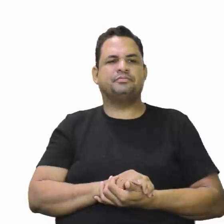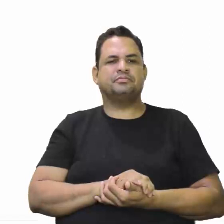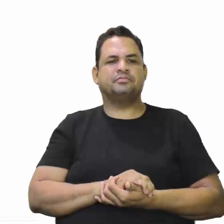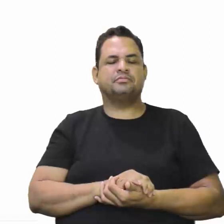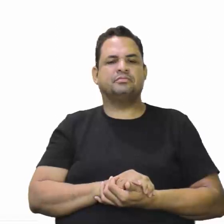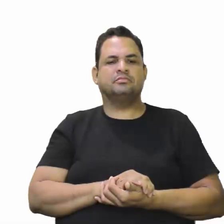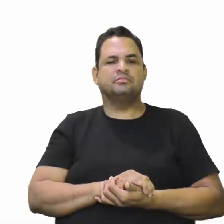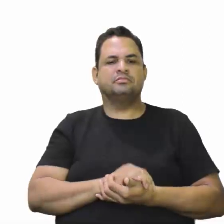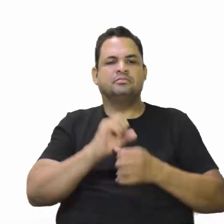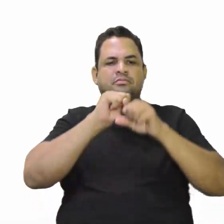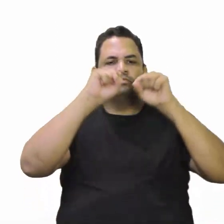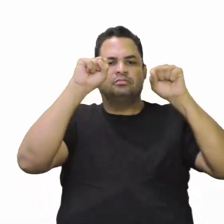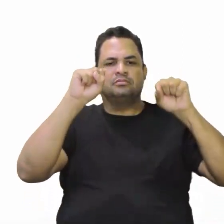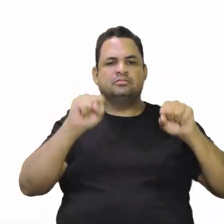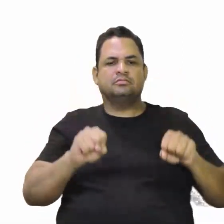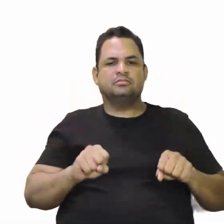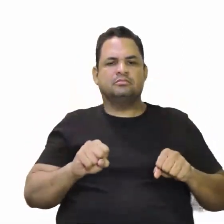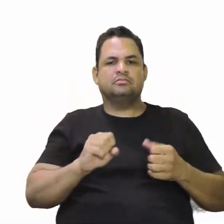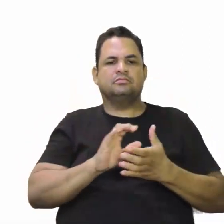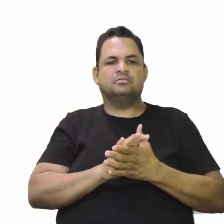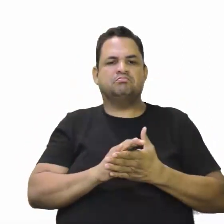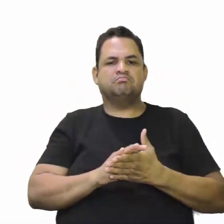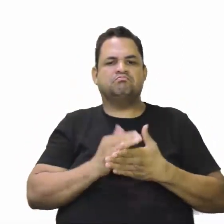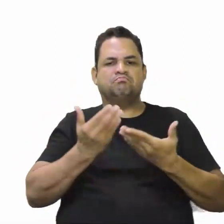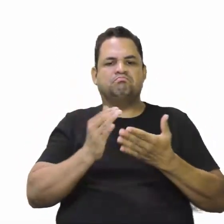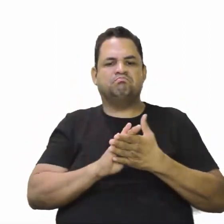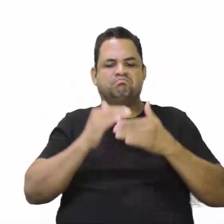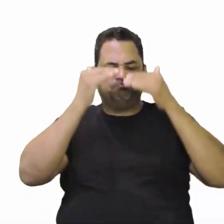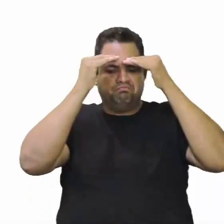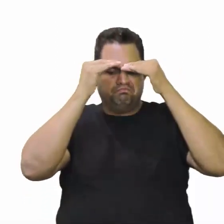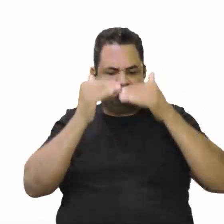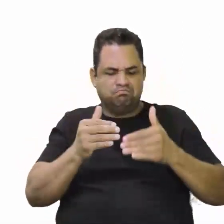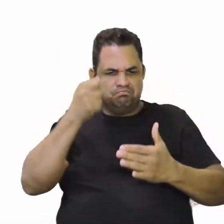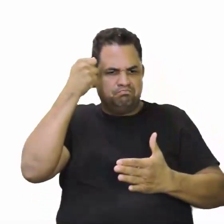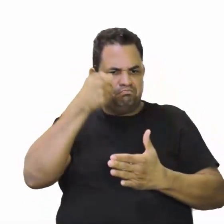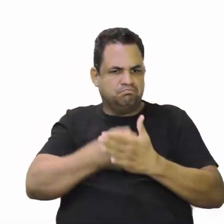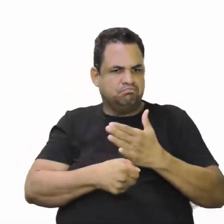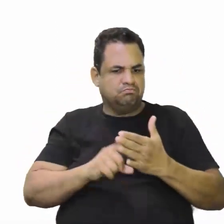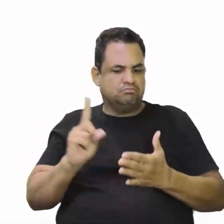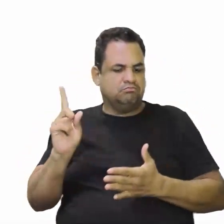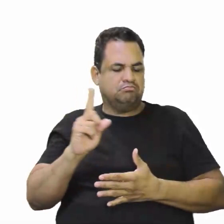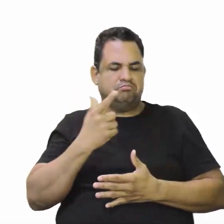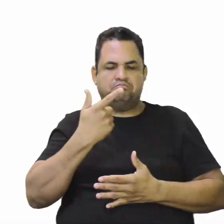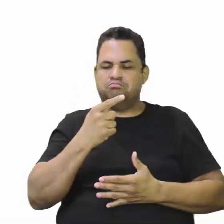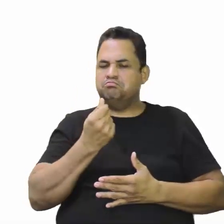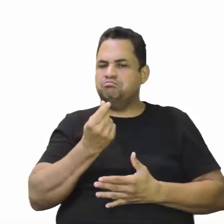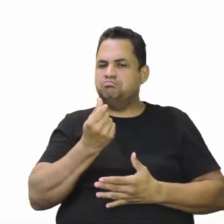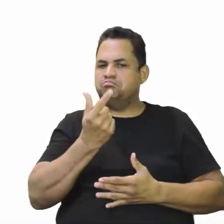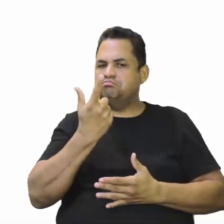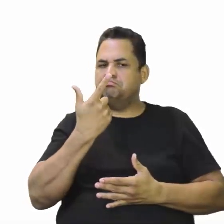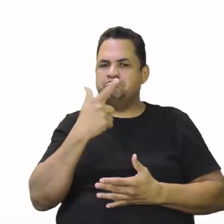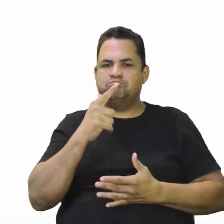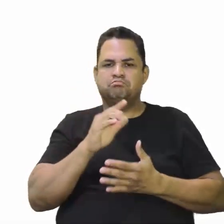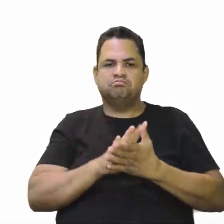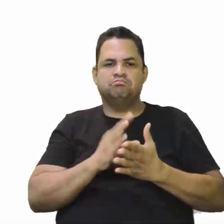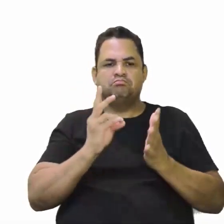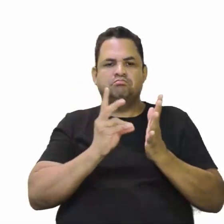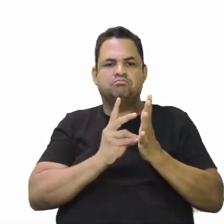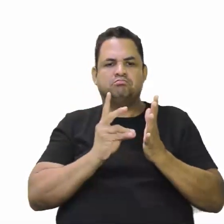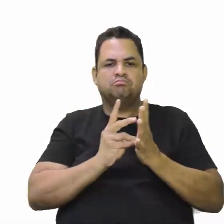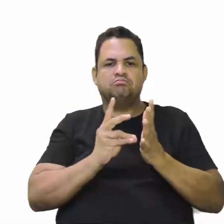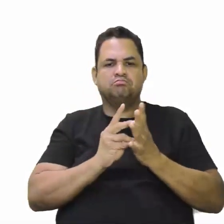A encomenda, ela vai ser um sistema de trabalho obrigatório não remunerado. Em que o índio era